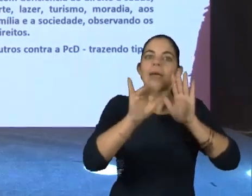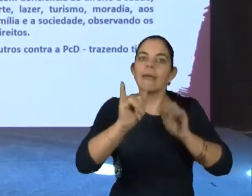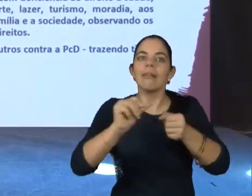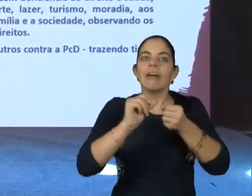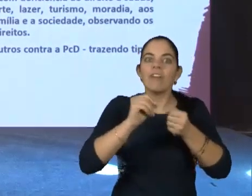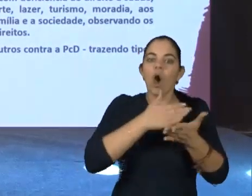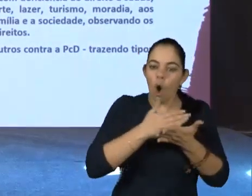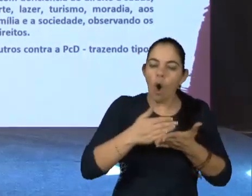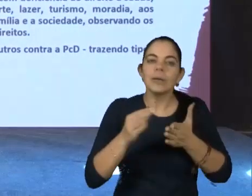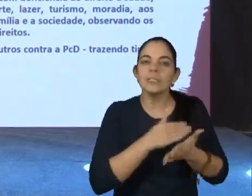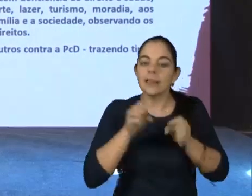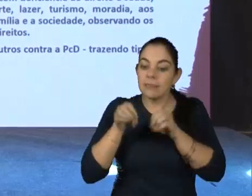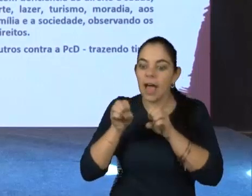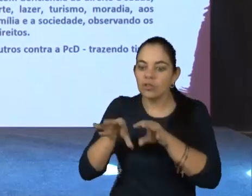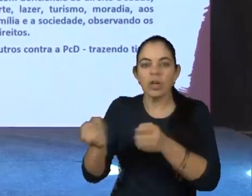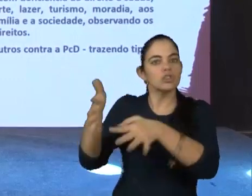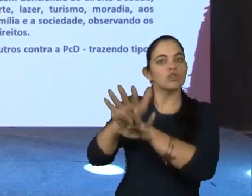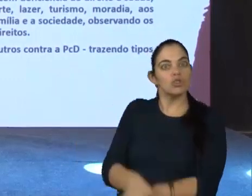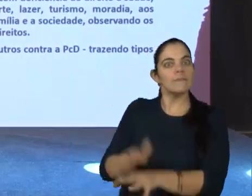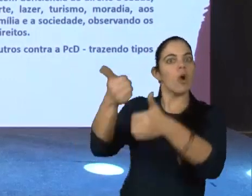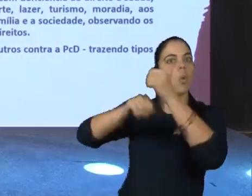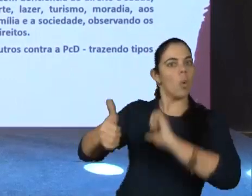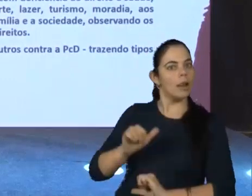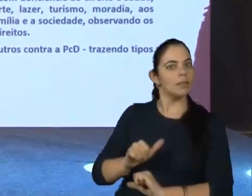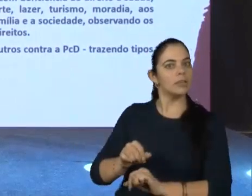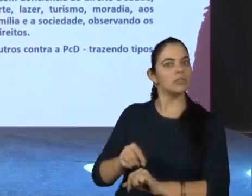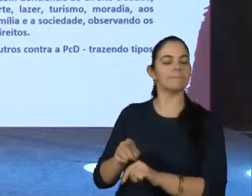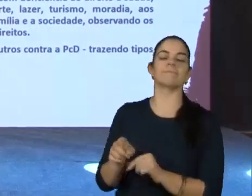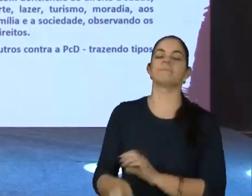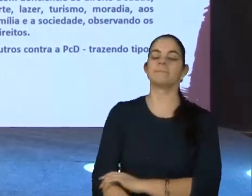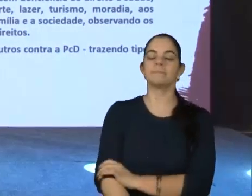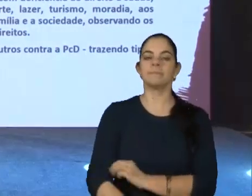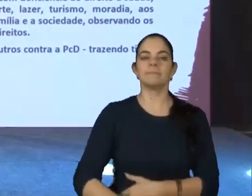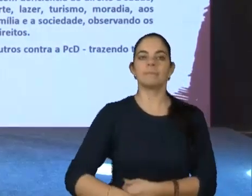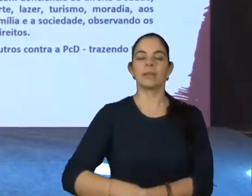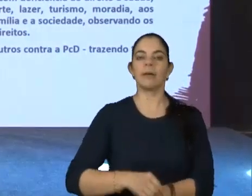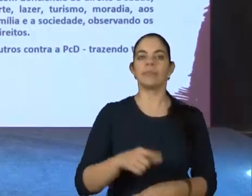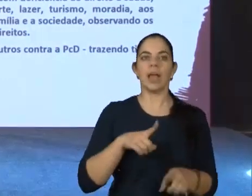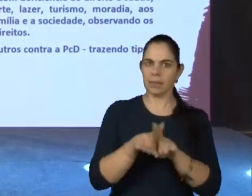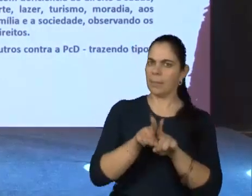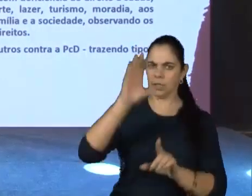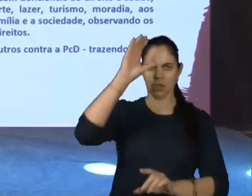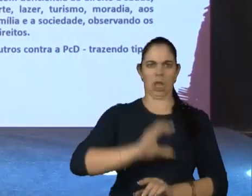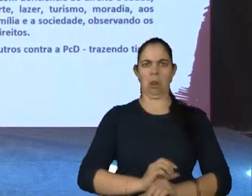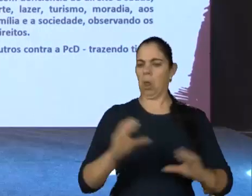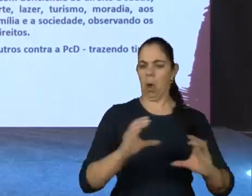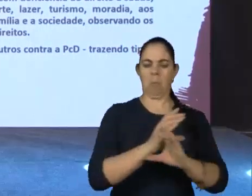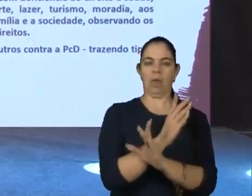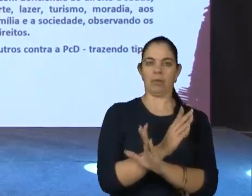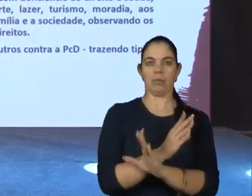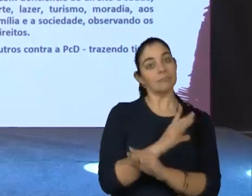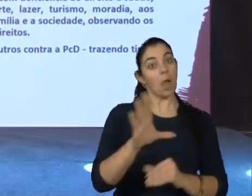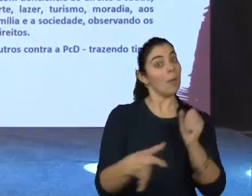através da educação inclusiva de qualidade e restrita. cidadania plena, obviamente, acaba